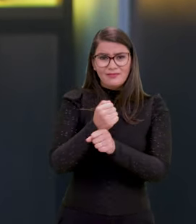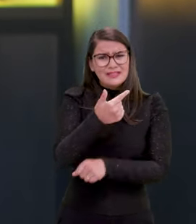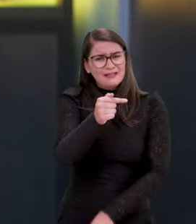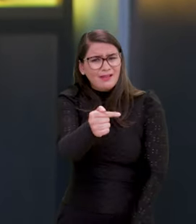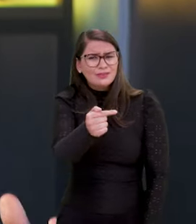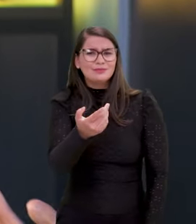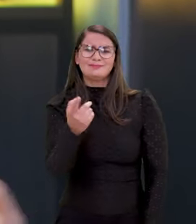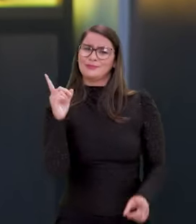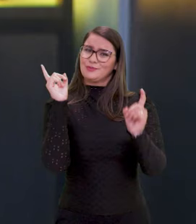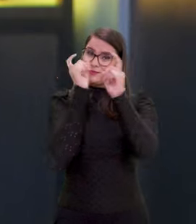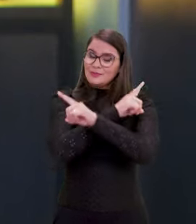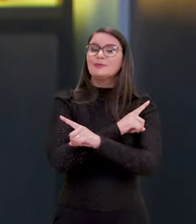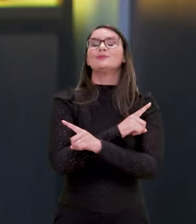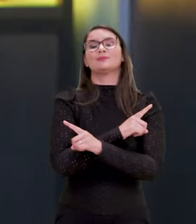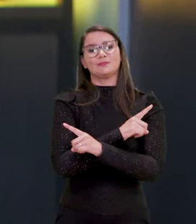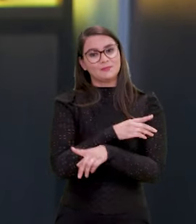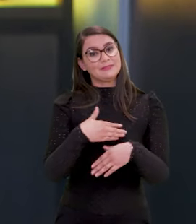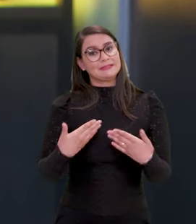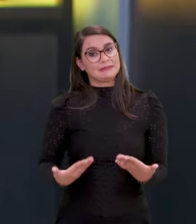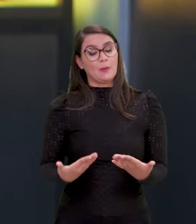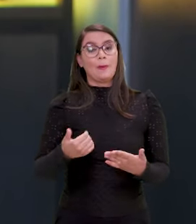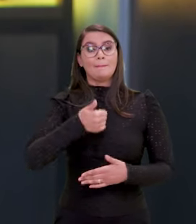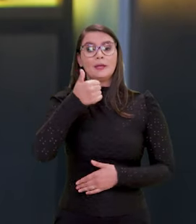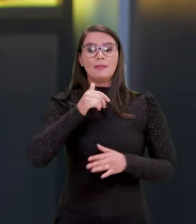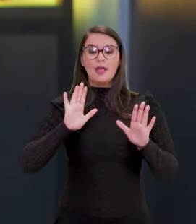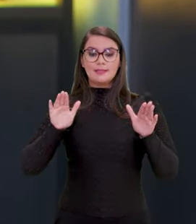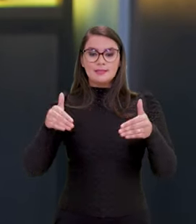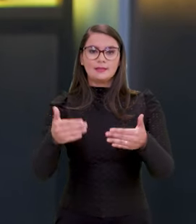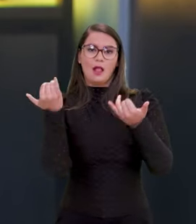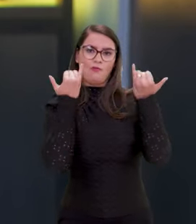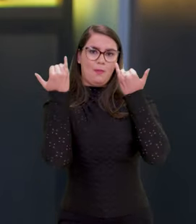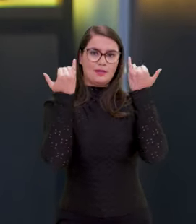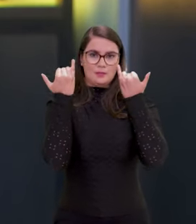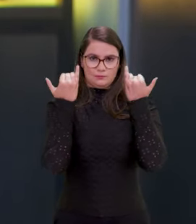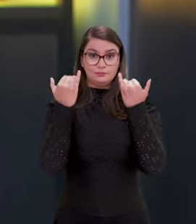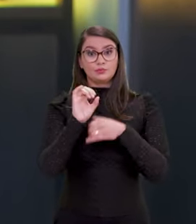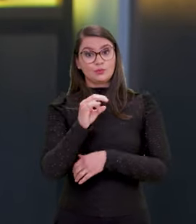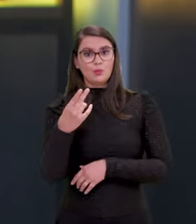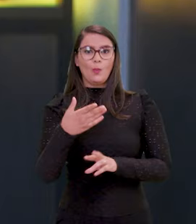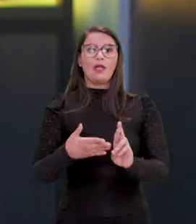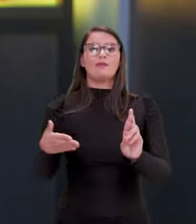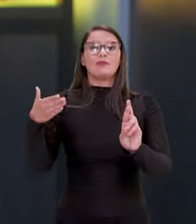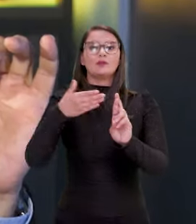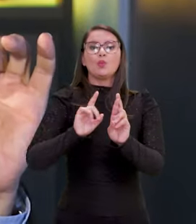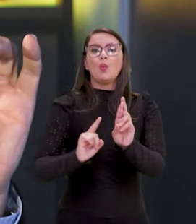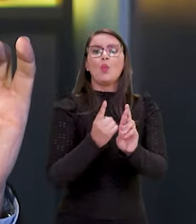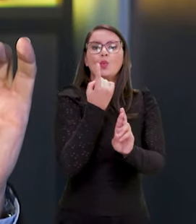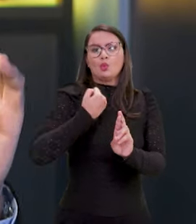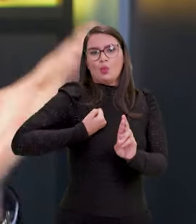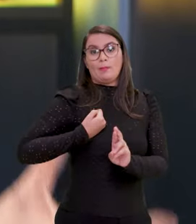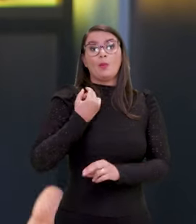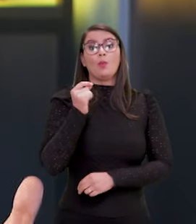muito complicado. Então, a primeira grande questão é a centralização dessas informações, ou referenciadas num